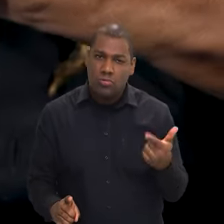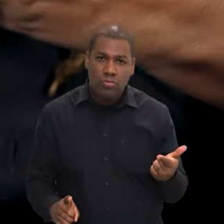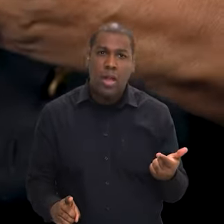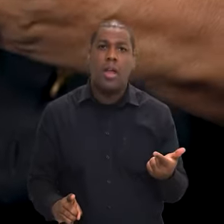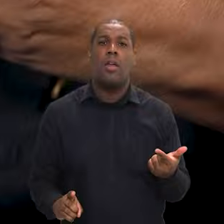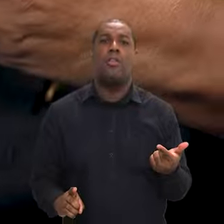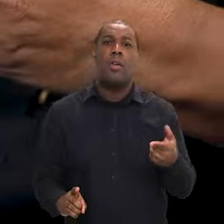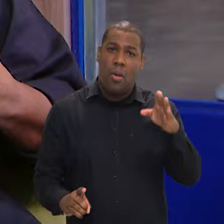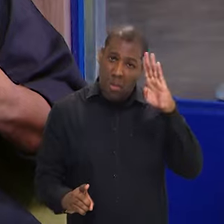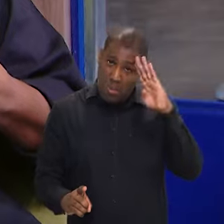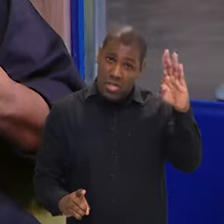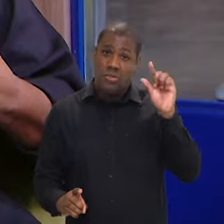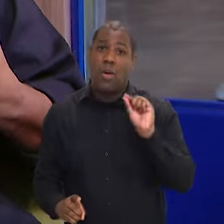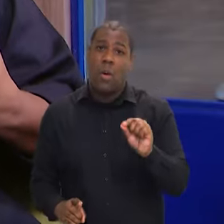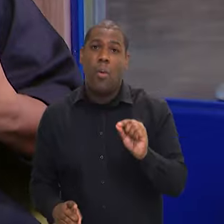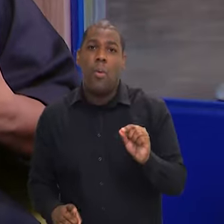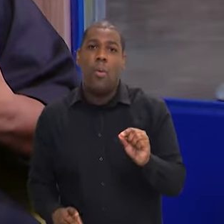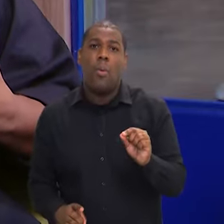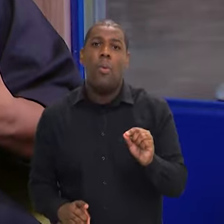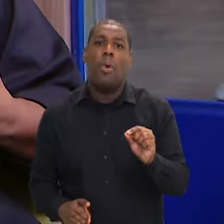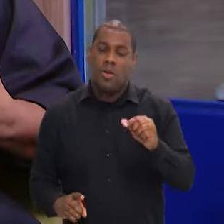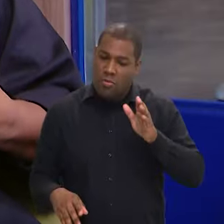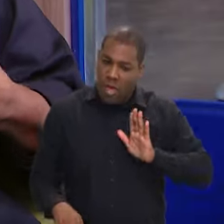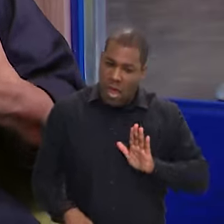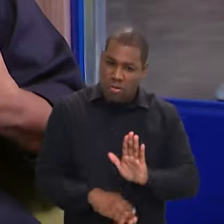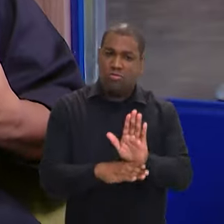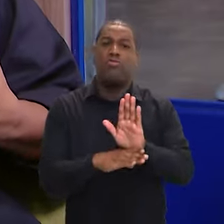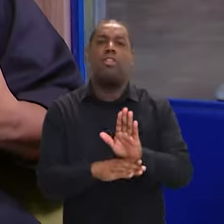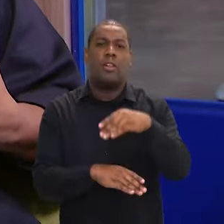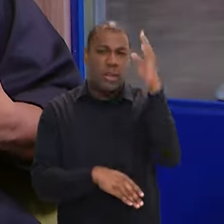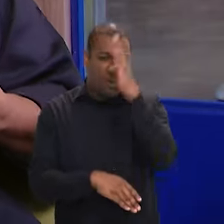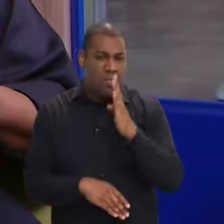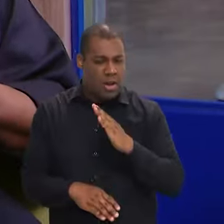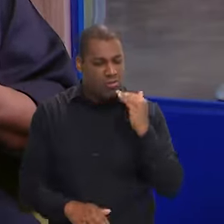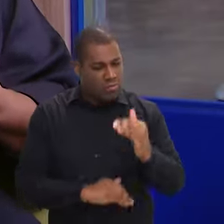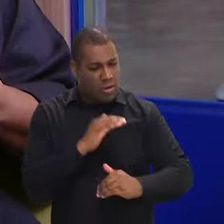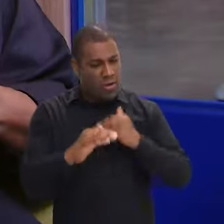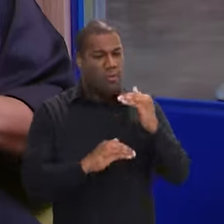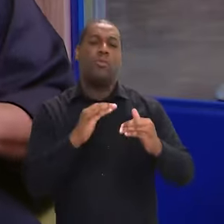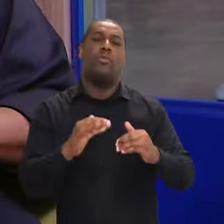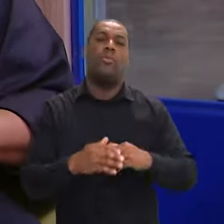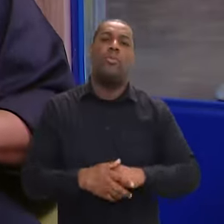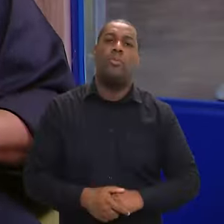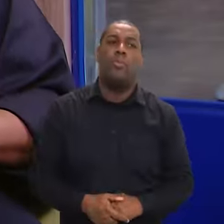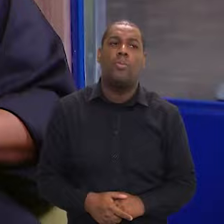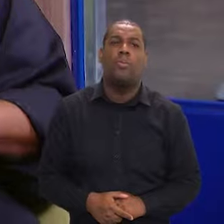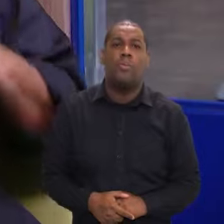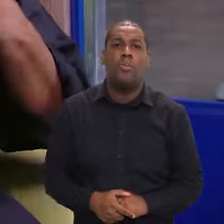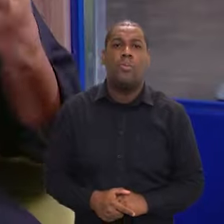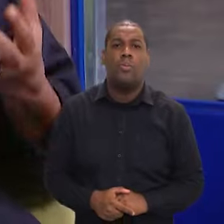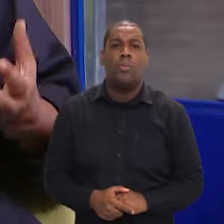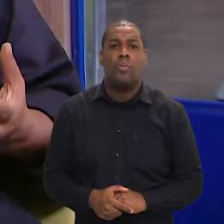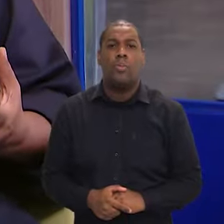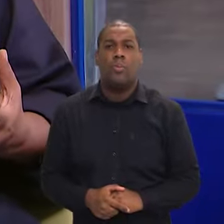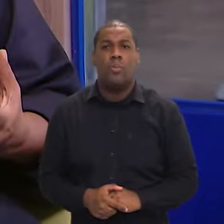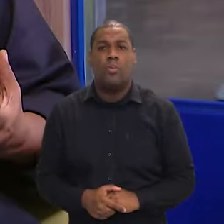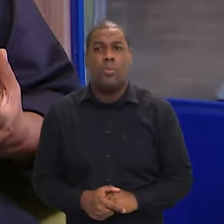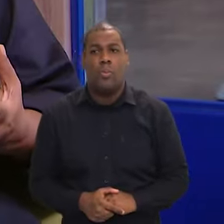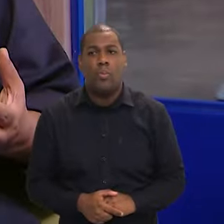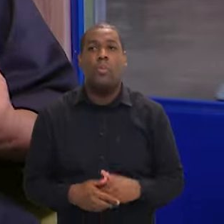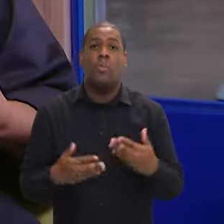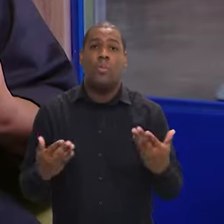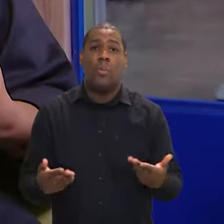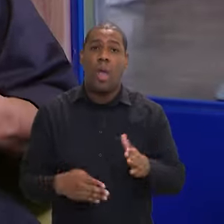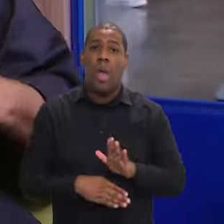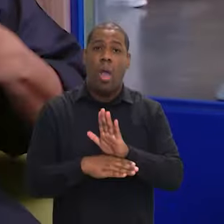legado que o Brasil tem, a simbologia que esse país tem e a força que esse país tem diante dos outros países. Então, é isso que está sendo